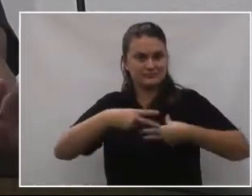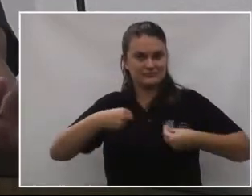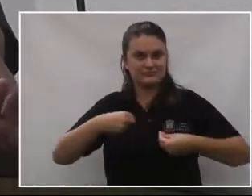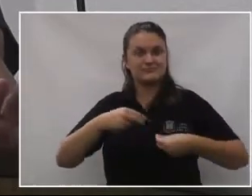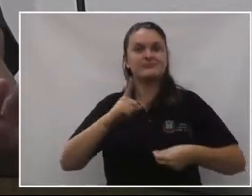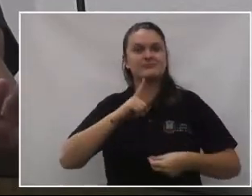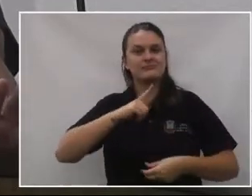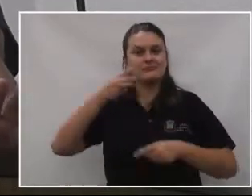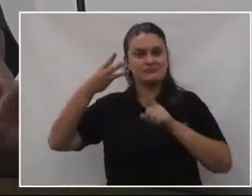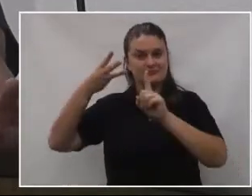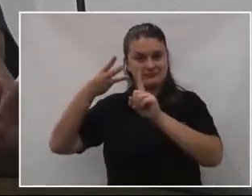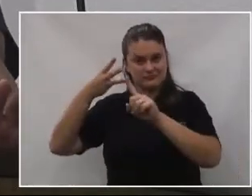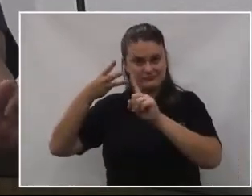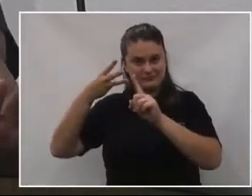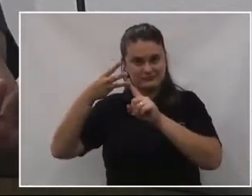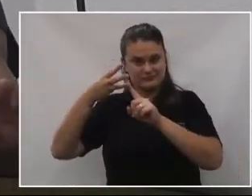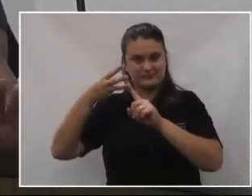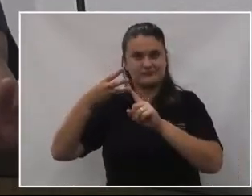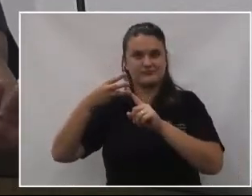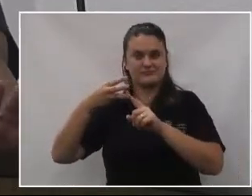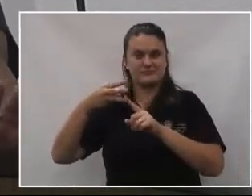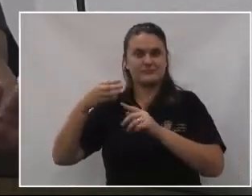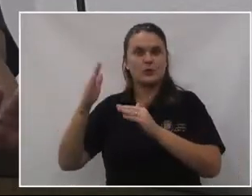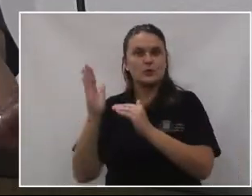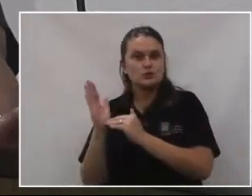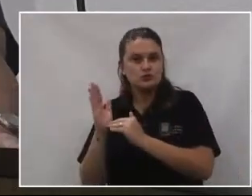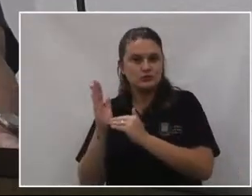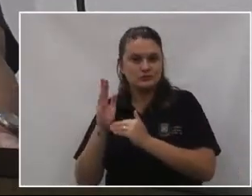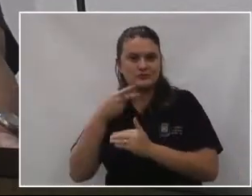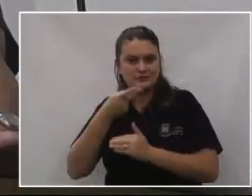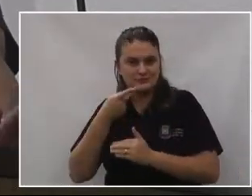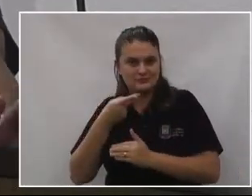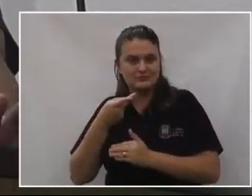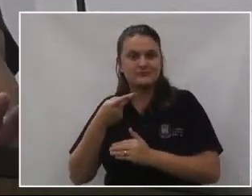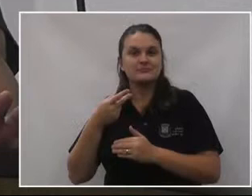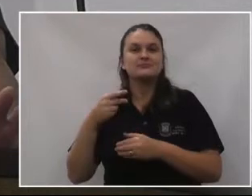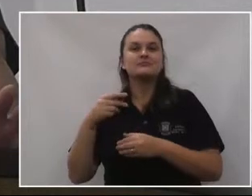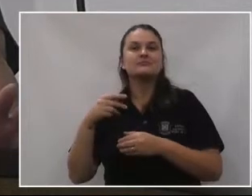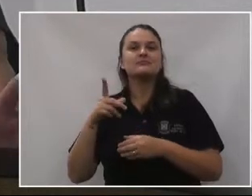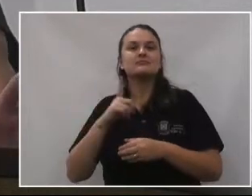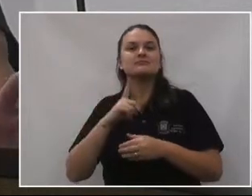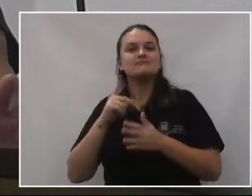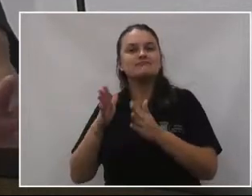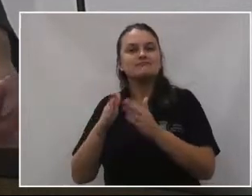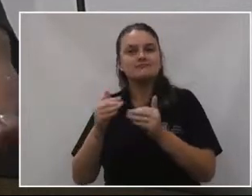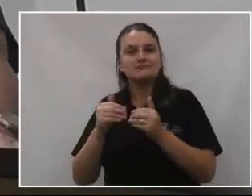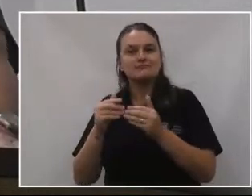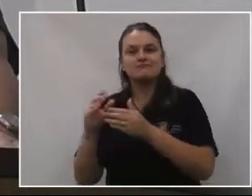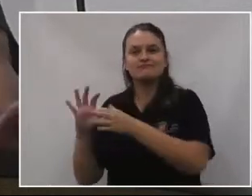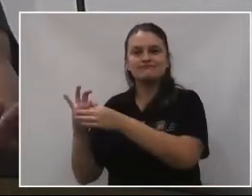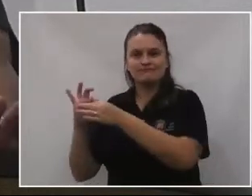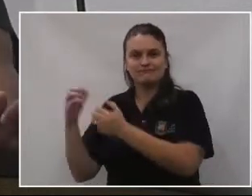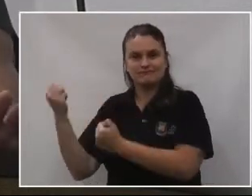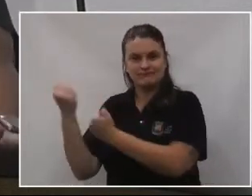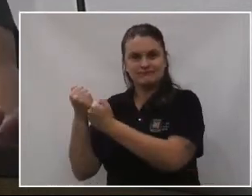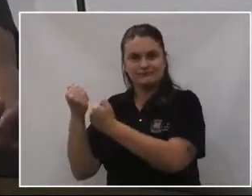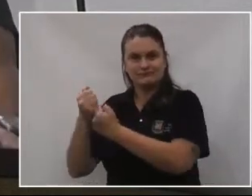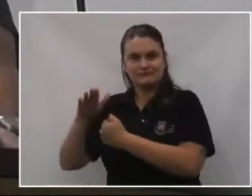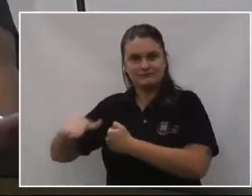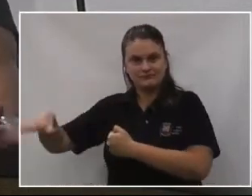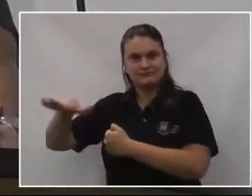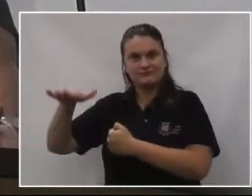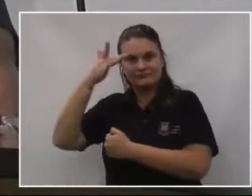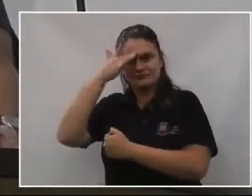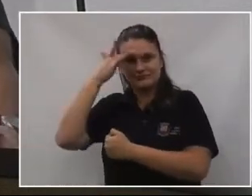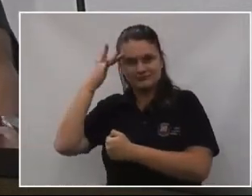um terceiro item, que daí a gente deixou por último, que a gente vai pedir a parceria de todos os integrantes